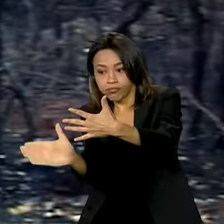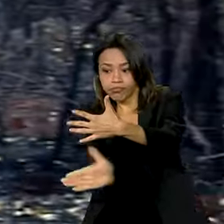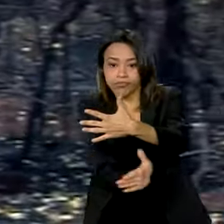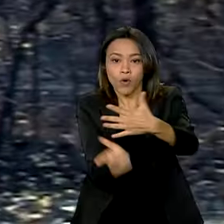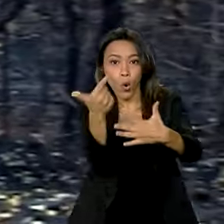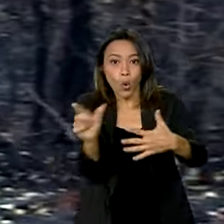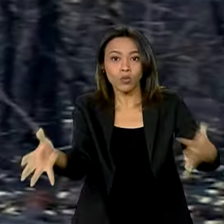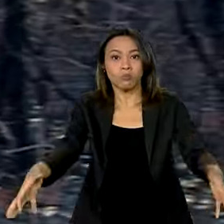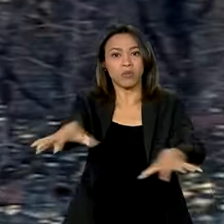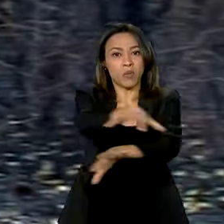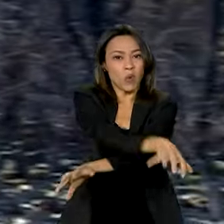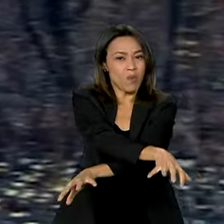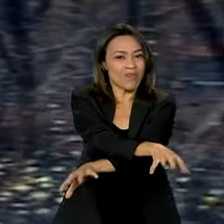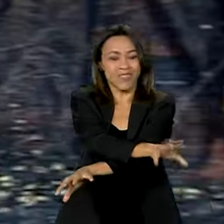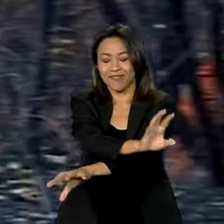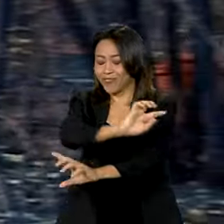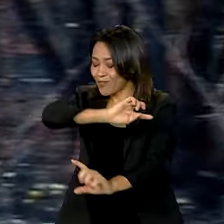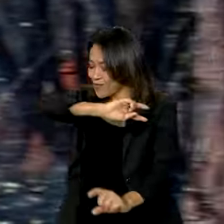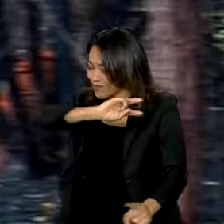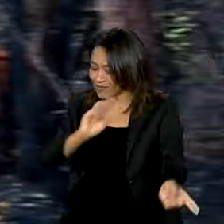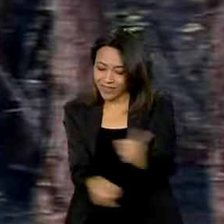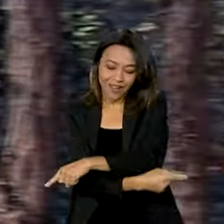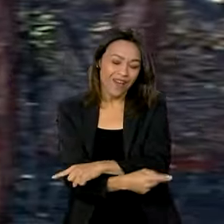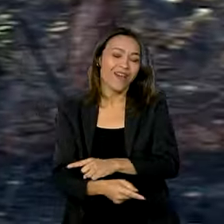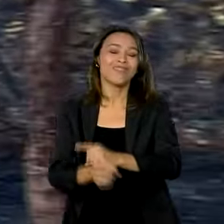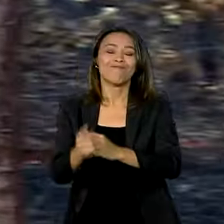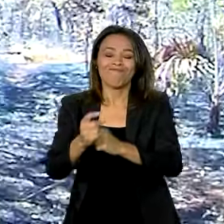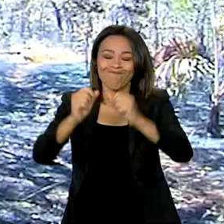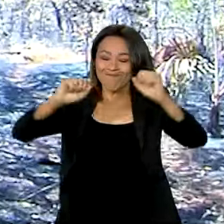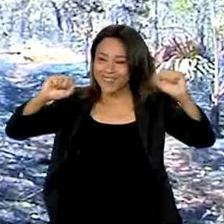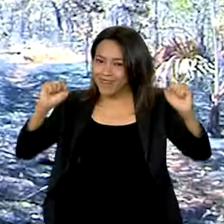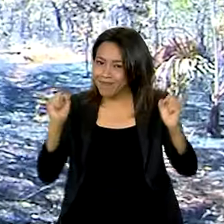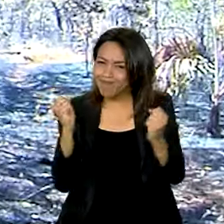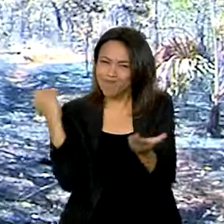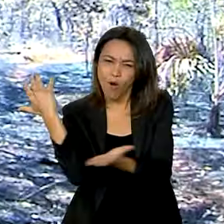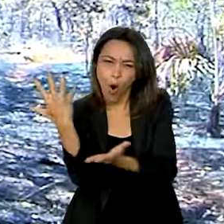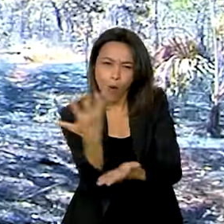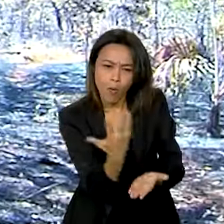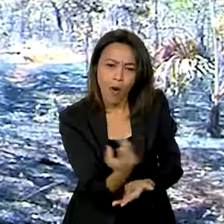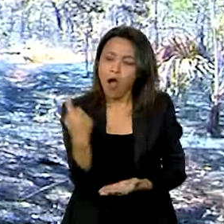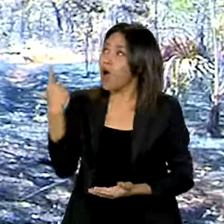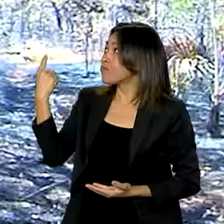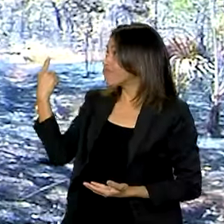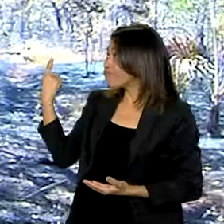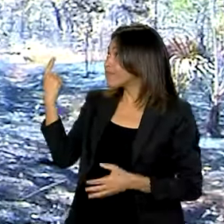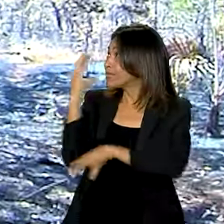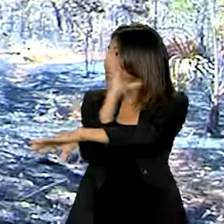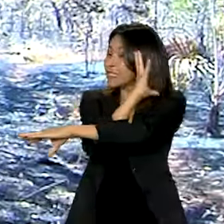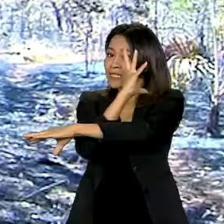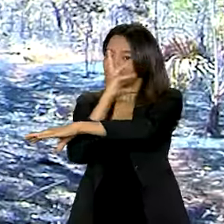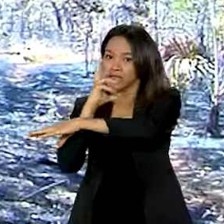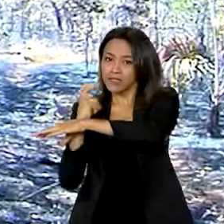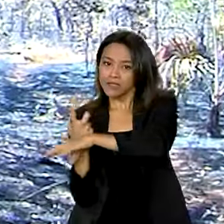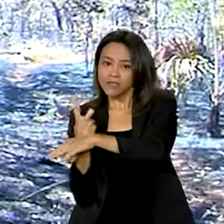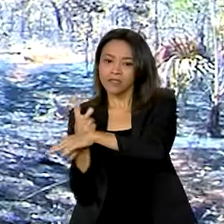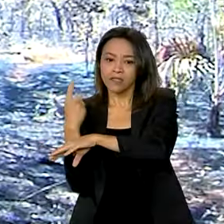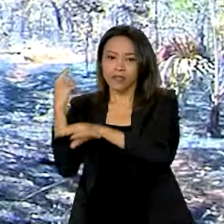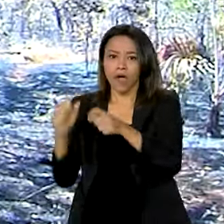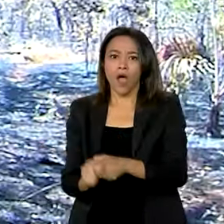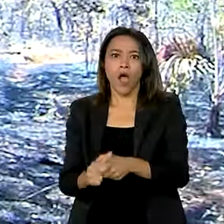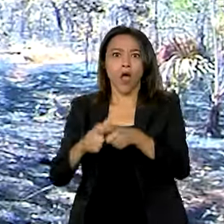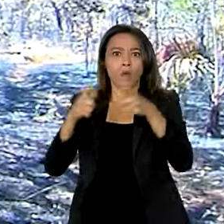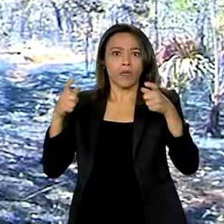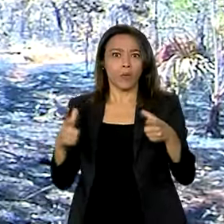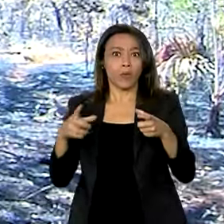direção contrária e tiveram aumento na derrubada de árvores. É o caso do Cerrado, que teve elevação de 67